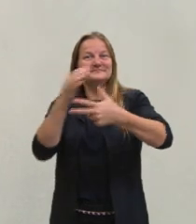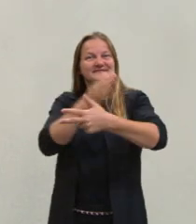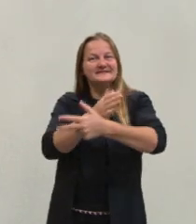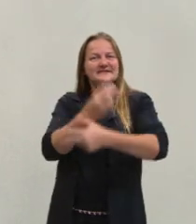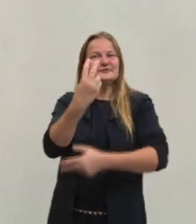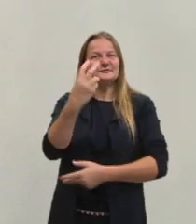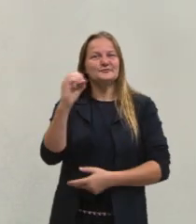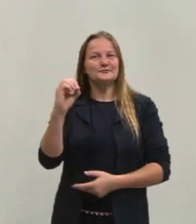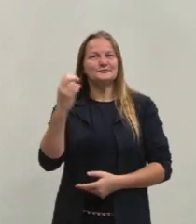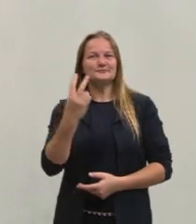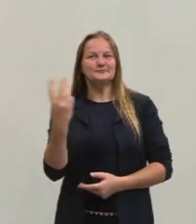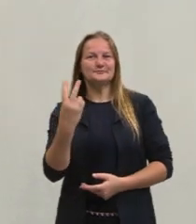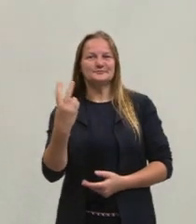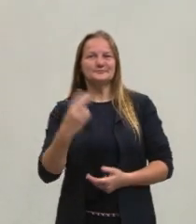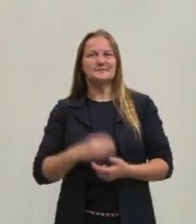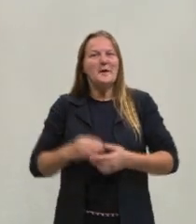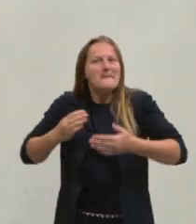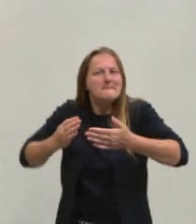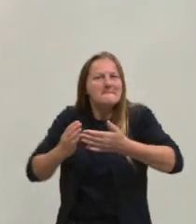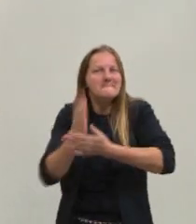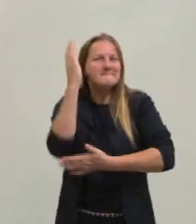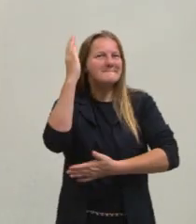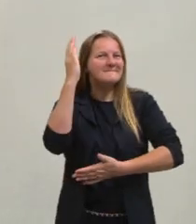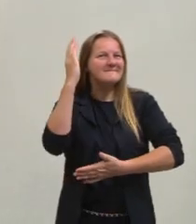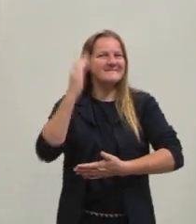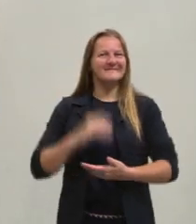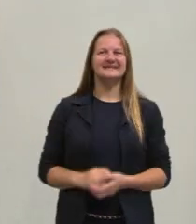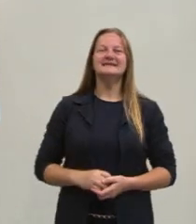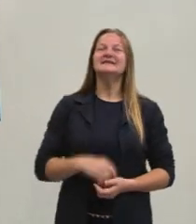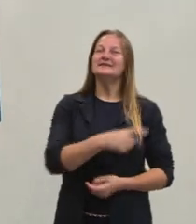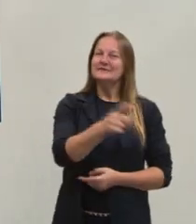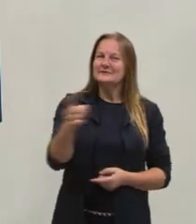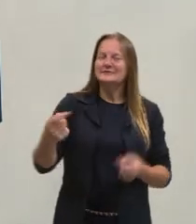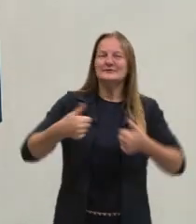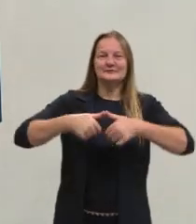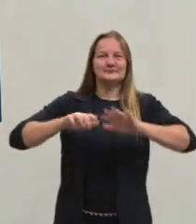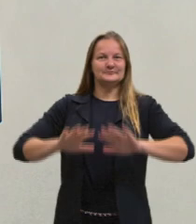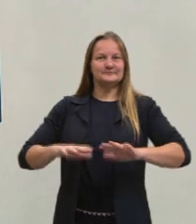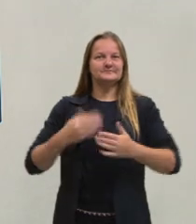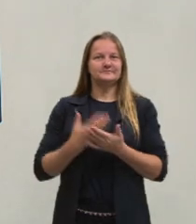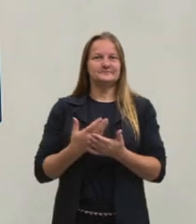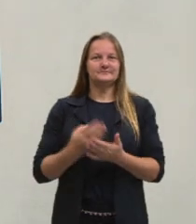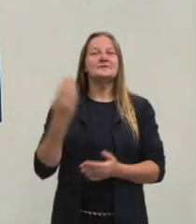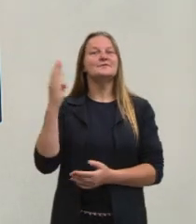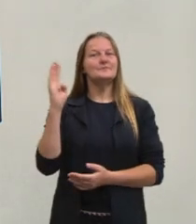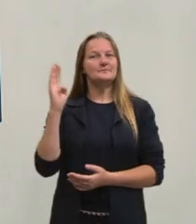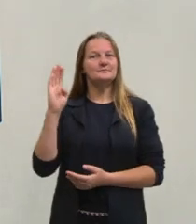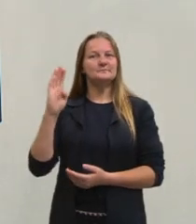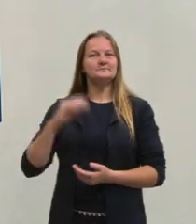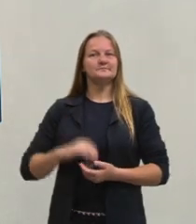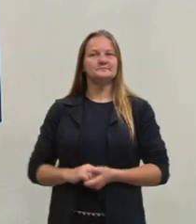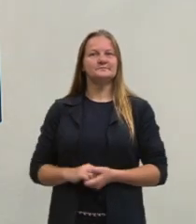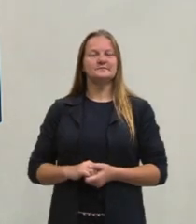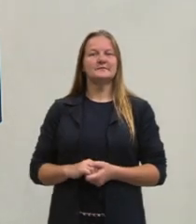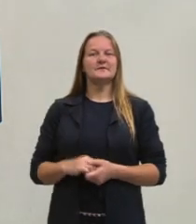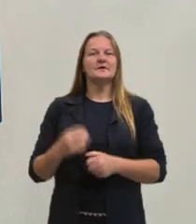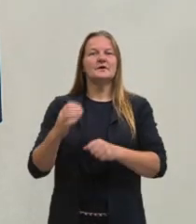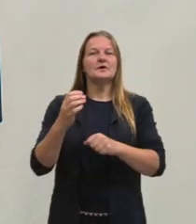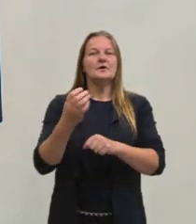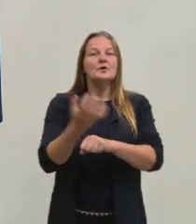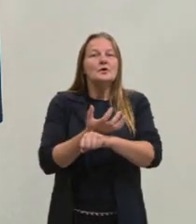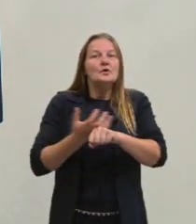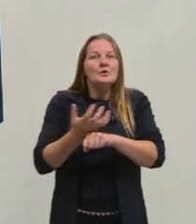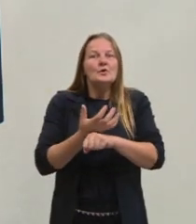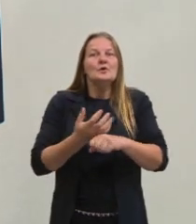2022. Partiu passar? Olá, vocês estão aqui comigo na aula de Biologia, na área das Ciências, a